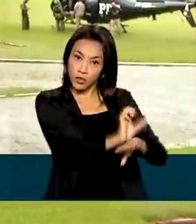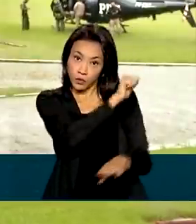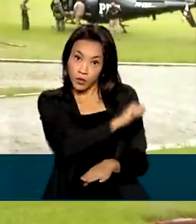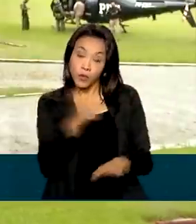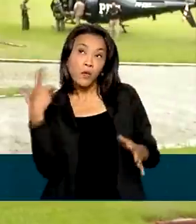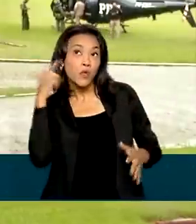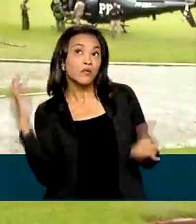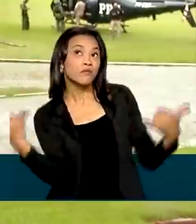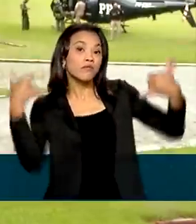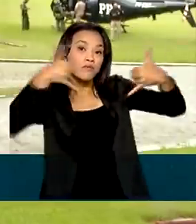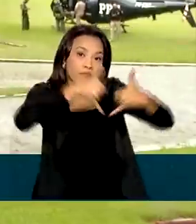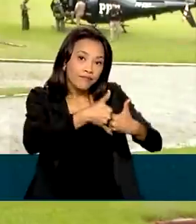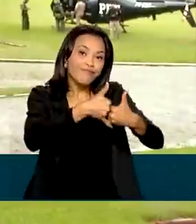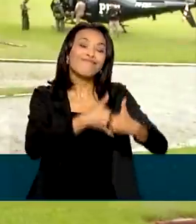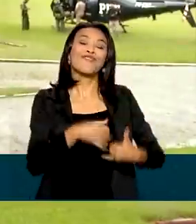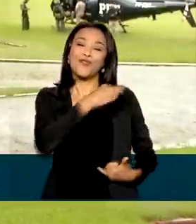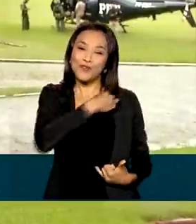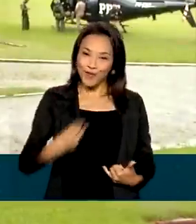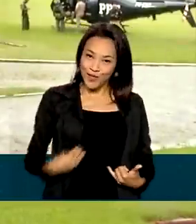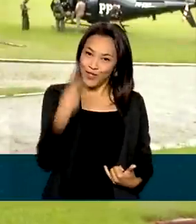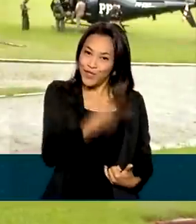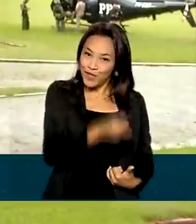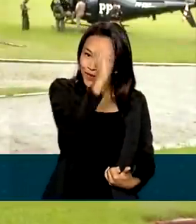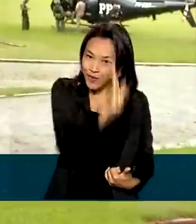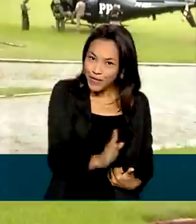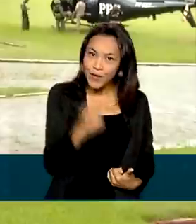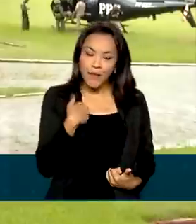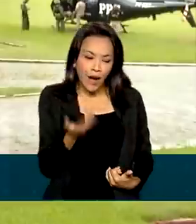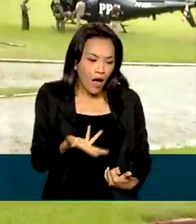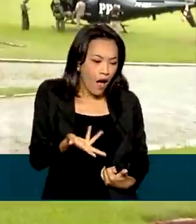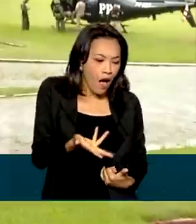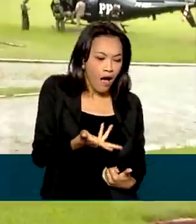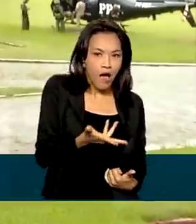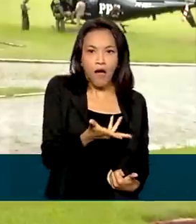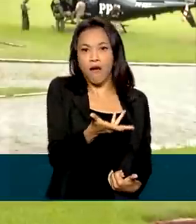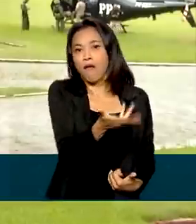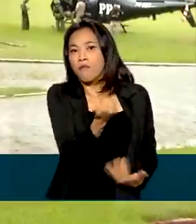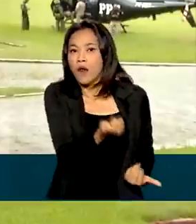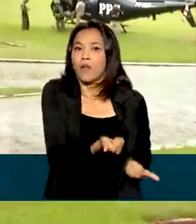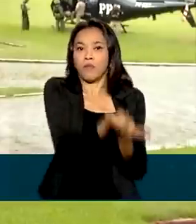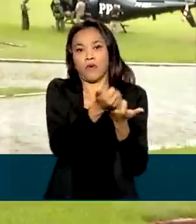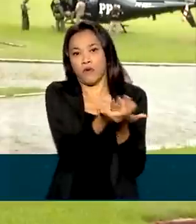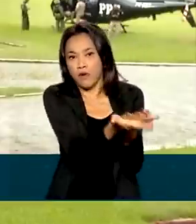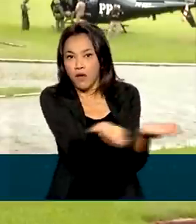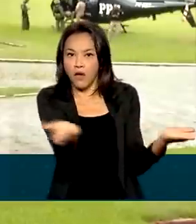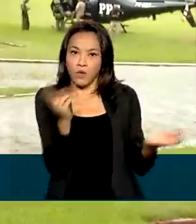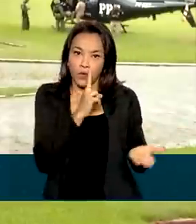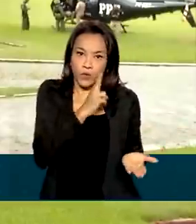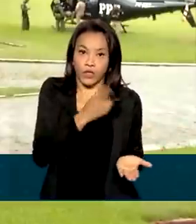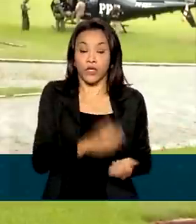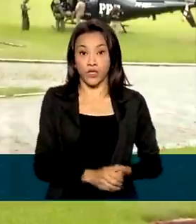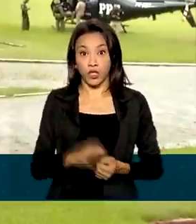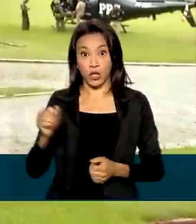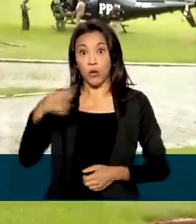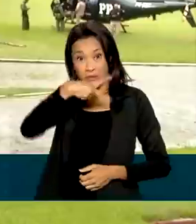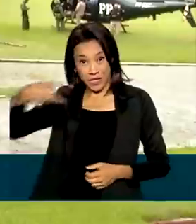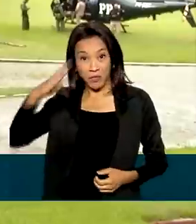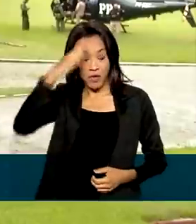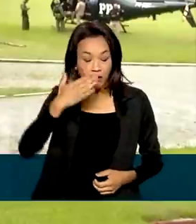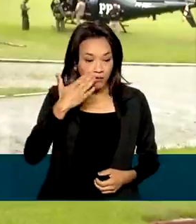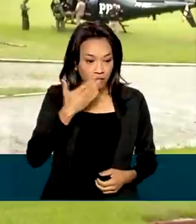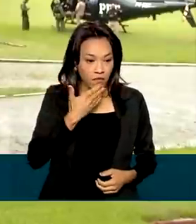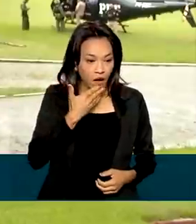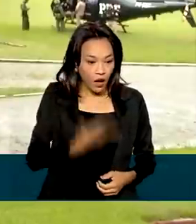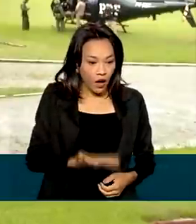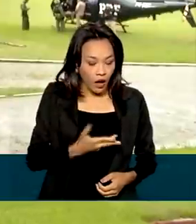por telefone com os ministros aqui no Brasil para agilizar as medidas emergenciais. Bolsonaro ficou impressionado com o que